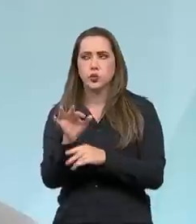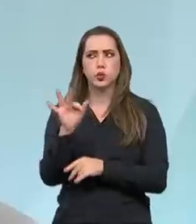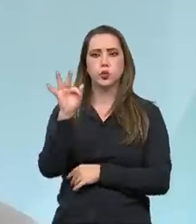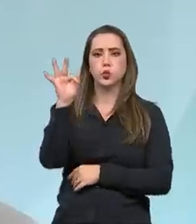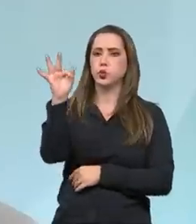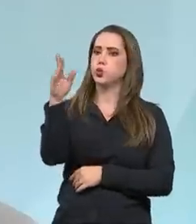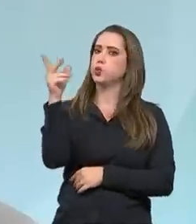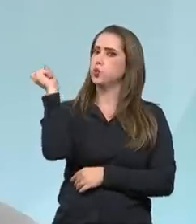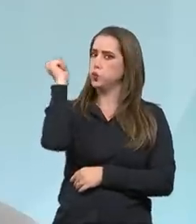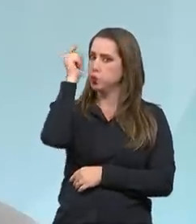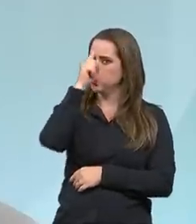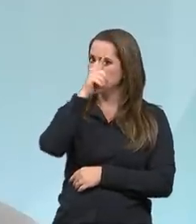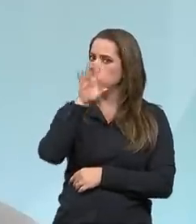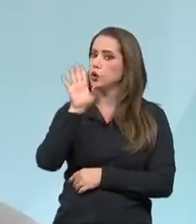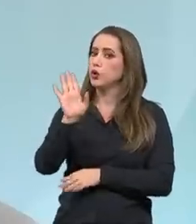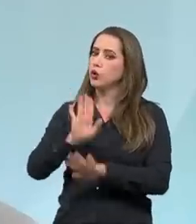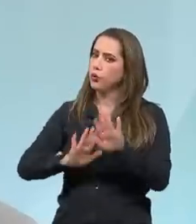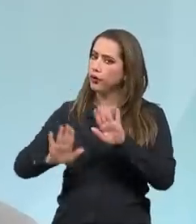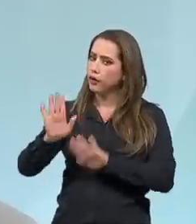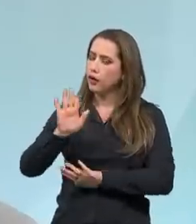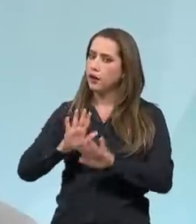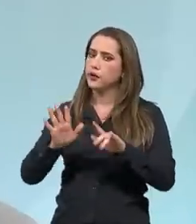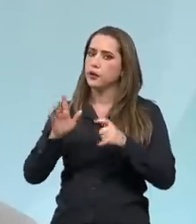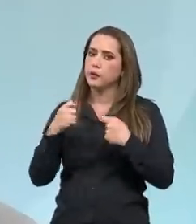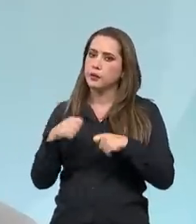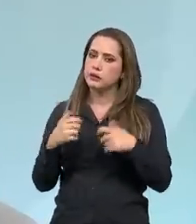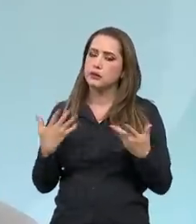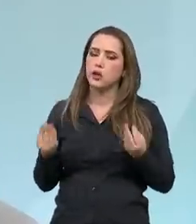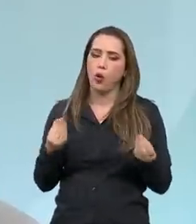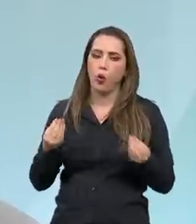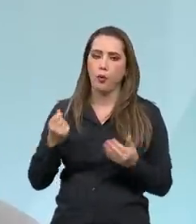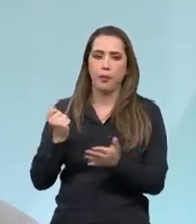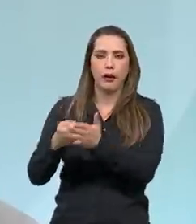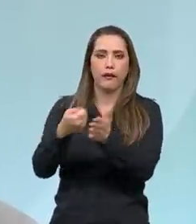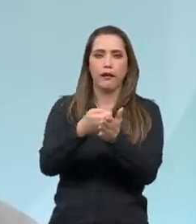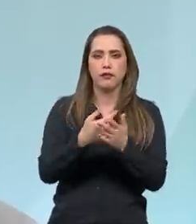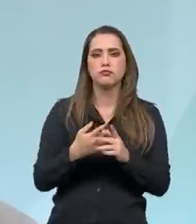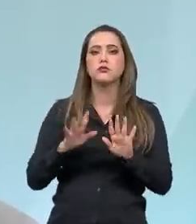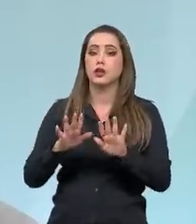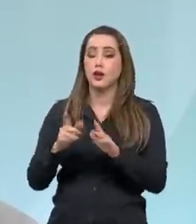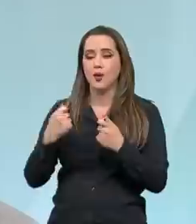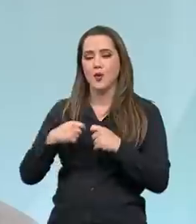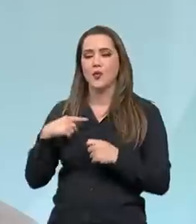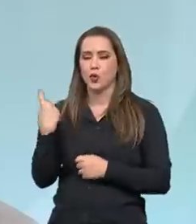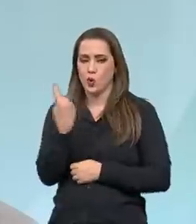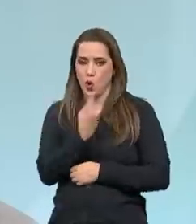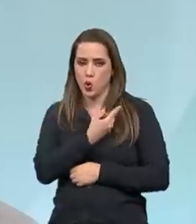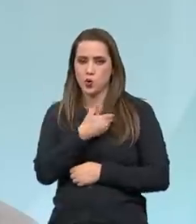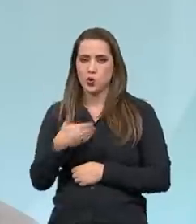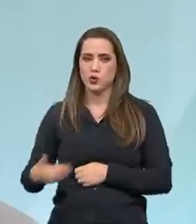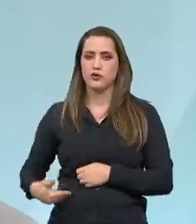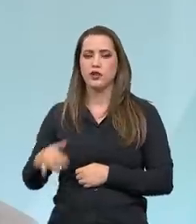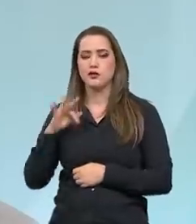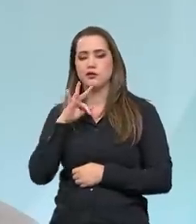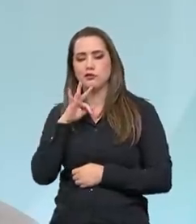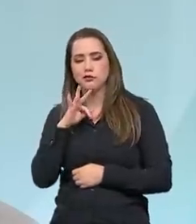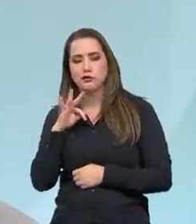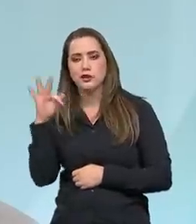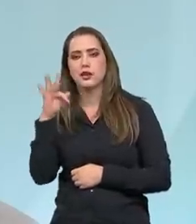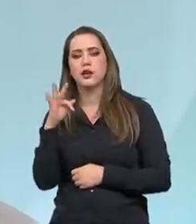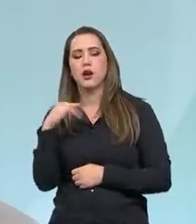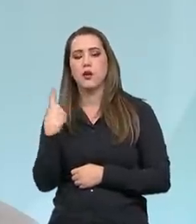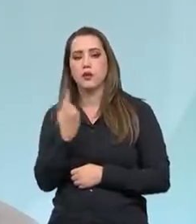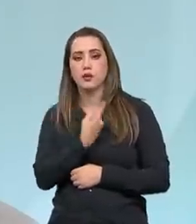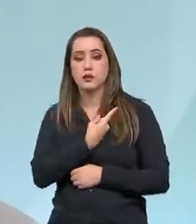essa conta chega. E quando essa conta chegar, você vai ter que tirar todos os benefícios que você promoveu para a sua família. E sua família volta para um bem-estar mais baixo.